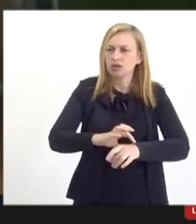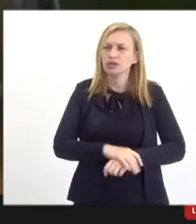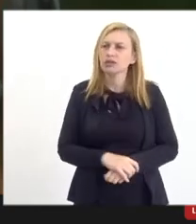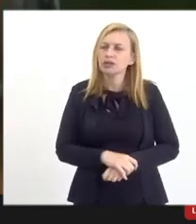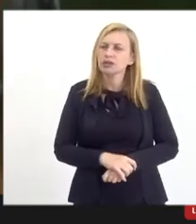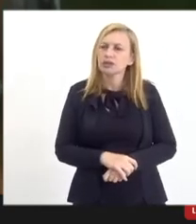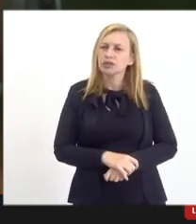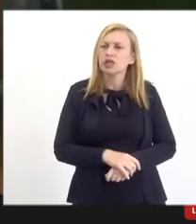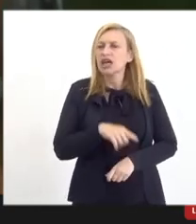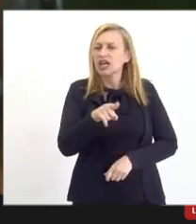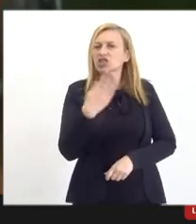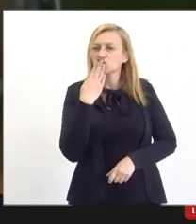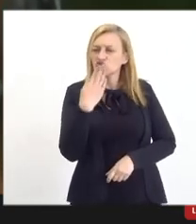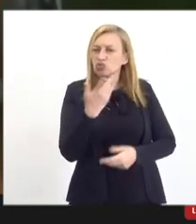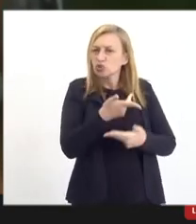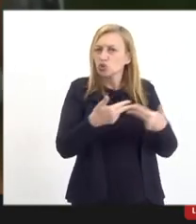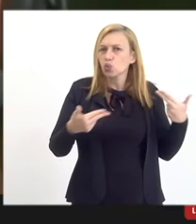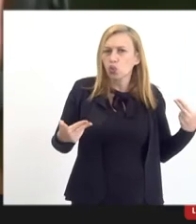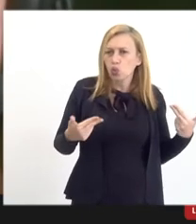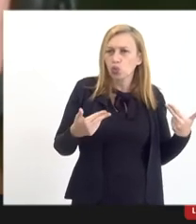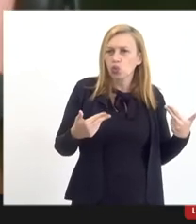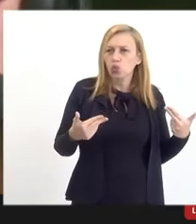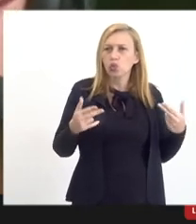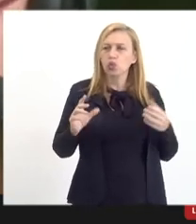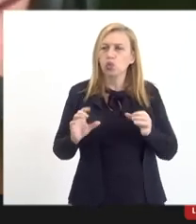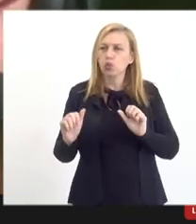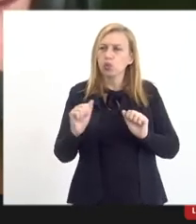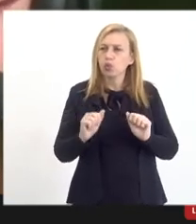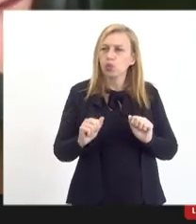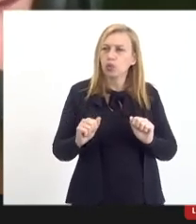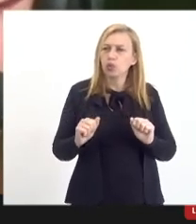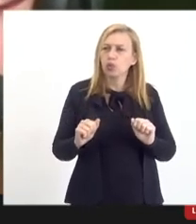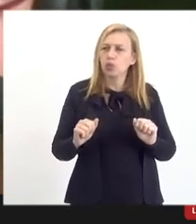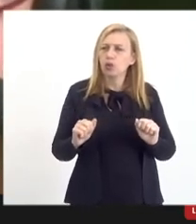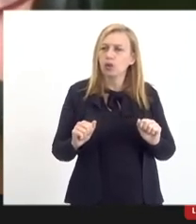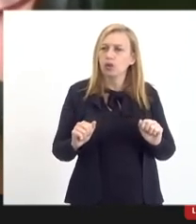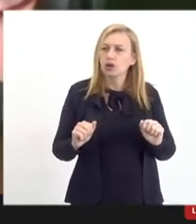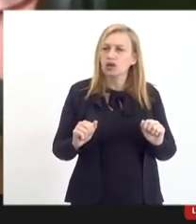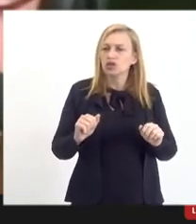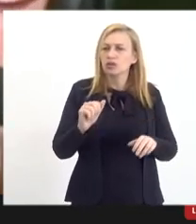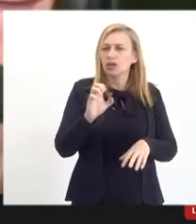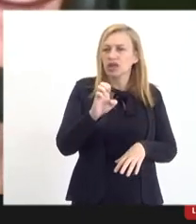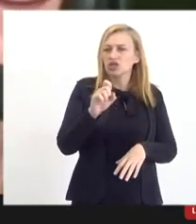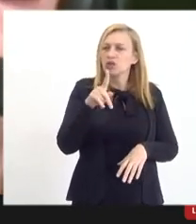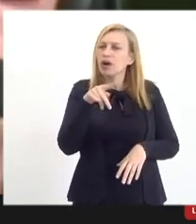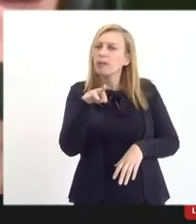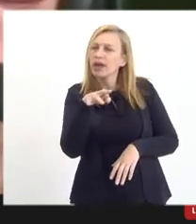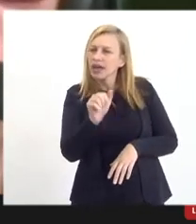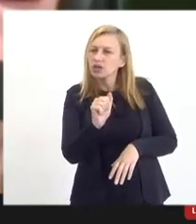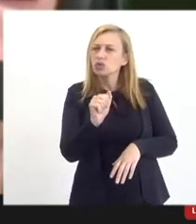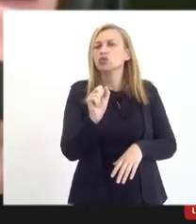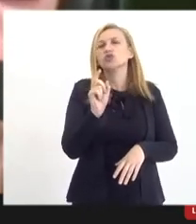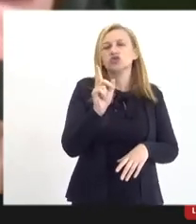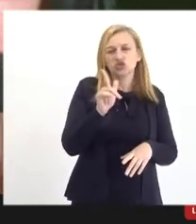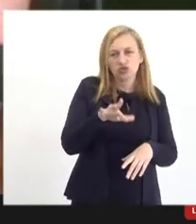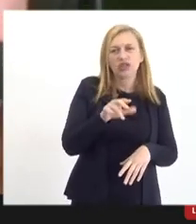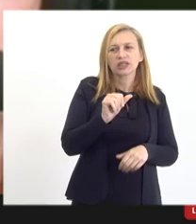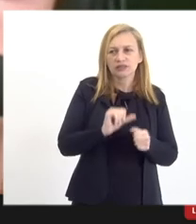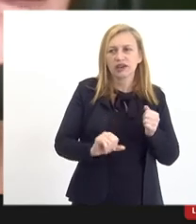Então, esse tipo de coisa, associado a escoamento, faz diferença.